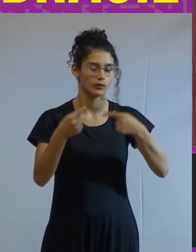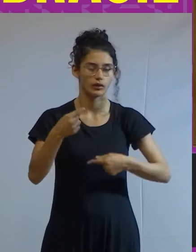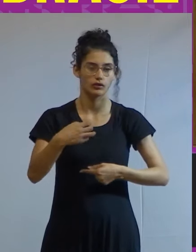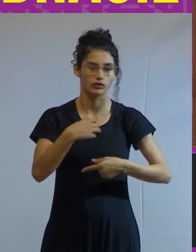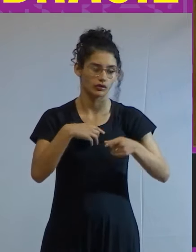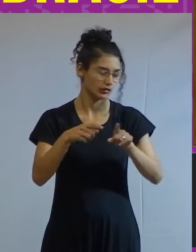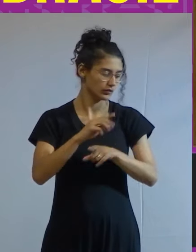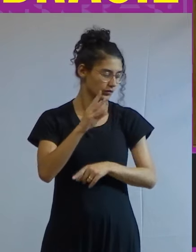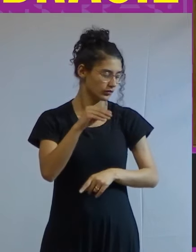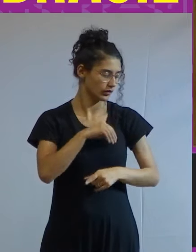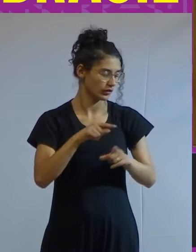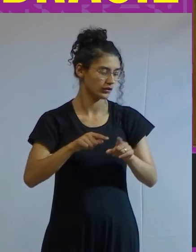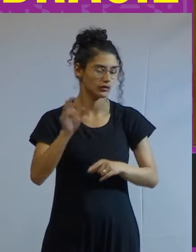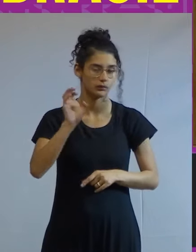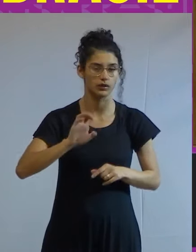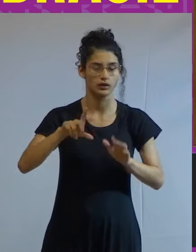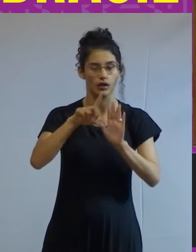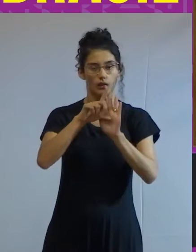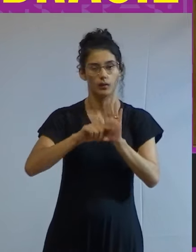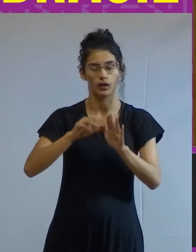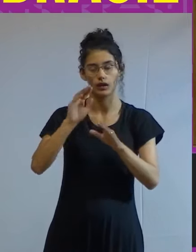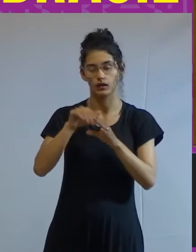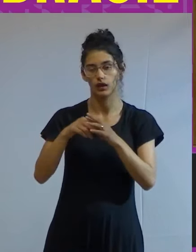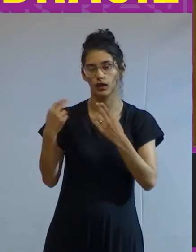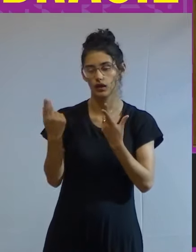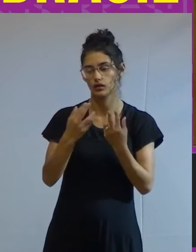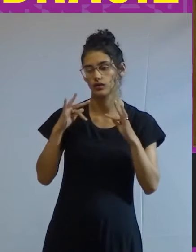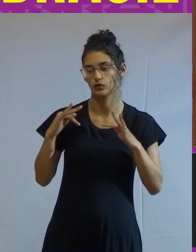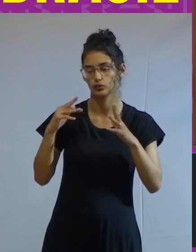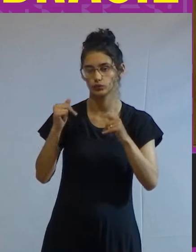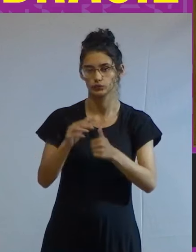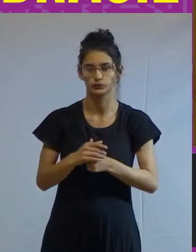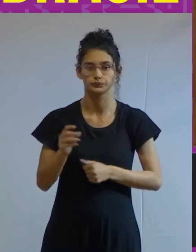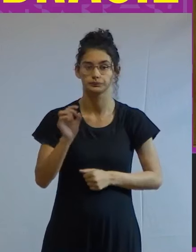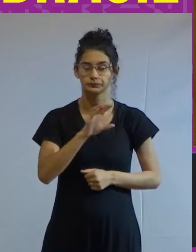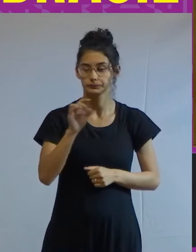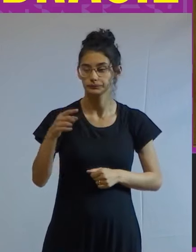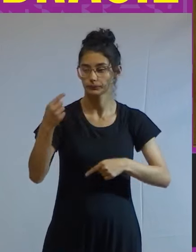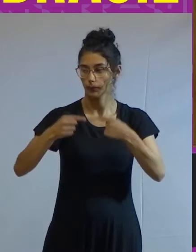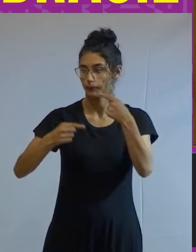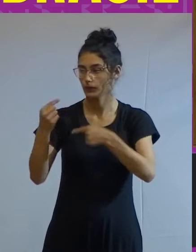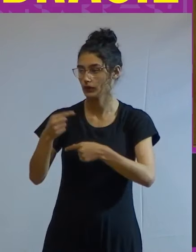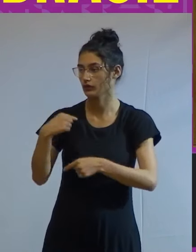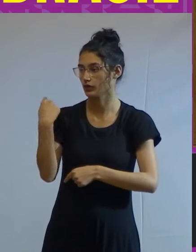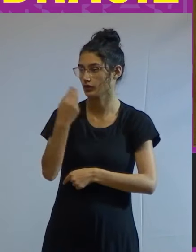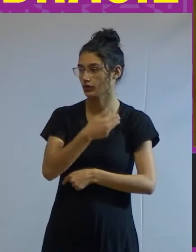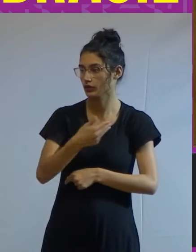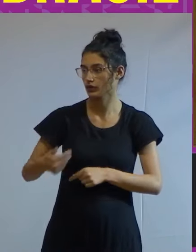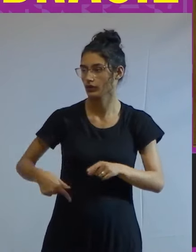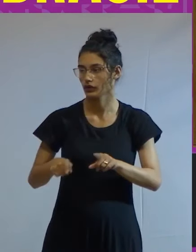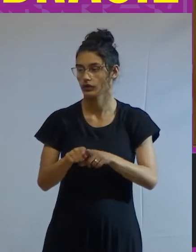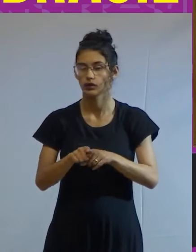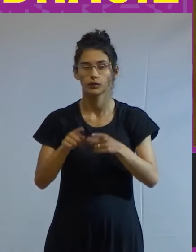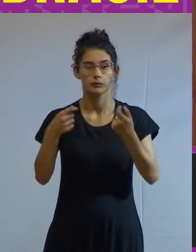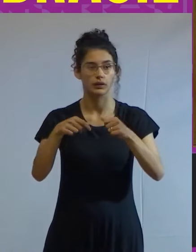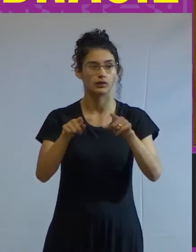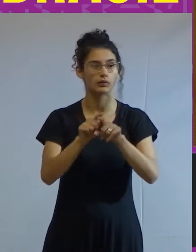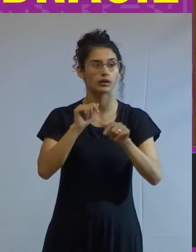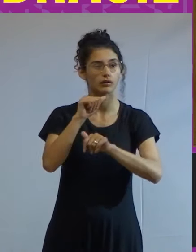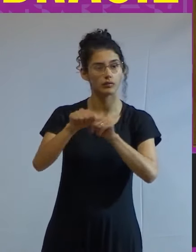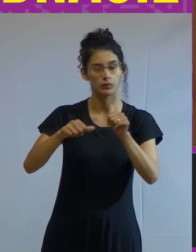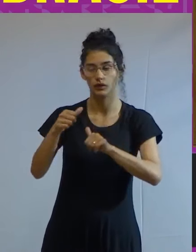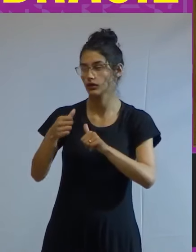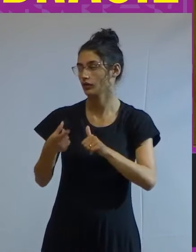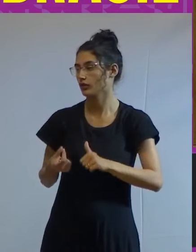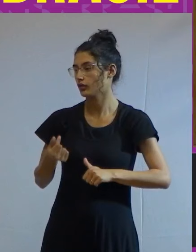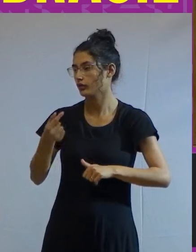compensatória e Estado mínimo tem tudo a ver cabe a luta política impedir que as necessárias transferências